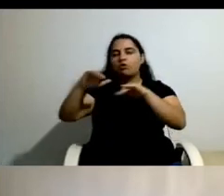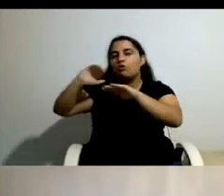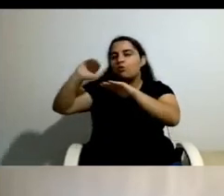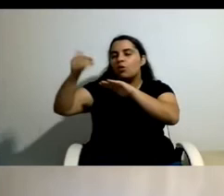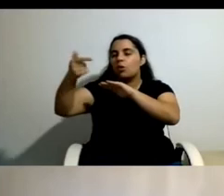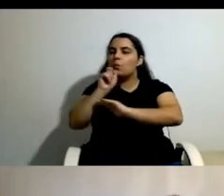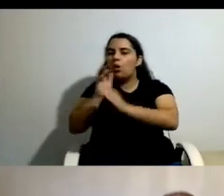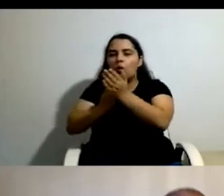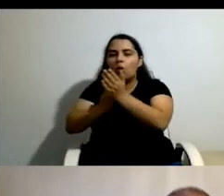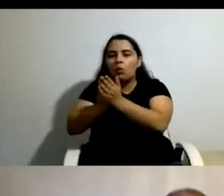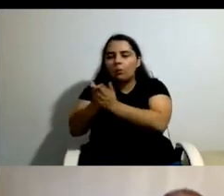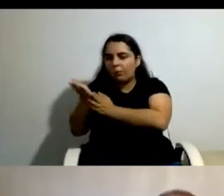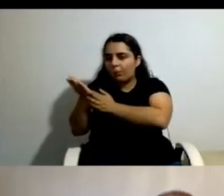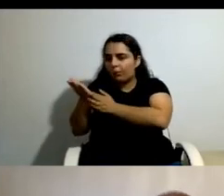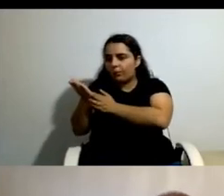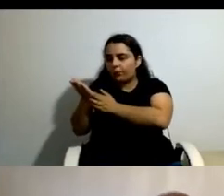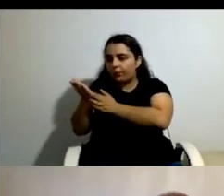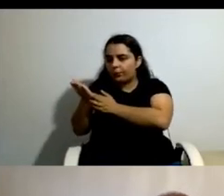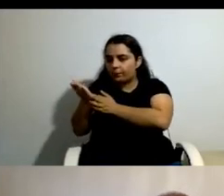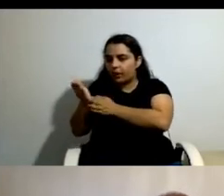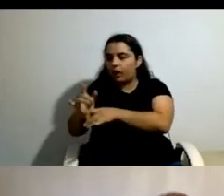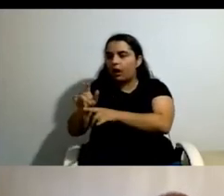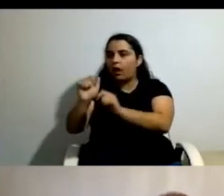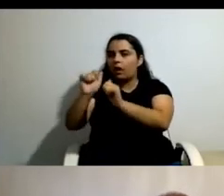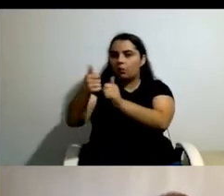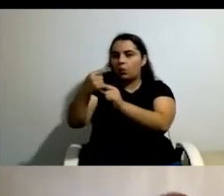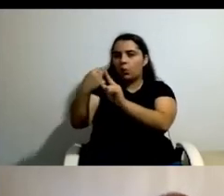sua possibilidade de manutenção, que será aqui explorada pelo Fernando.